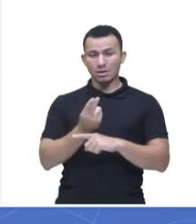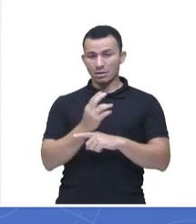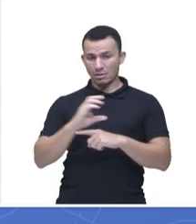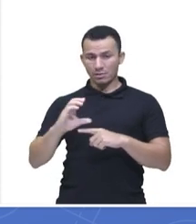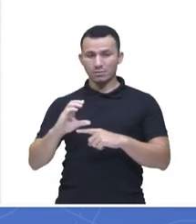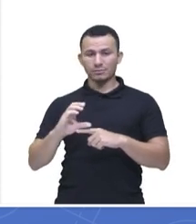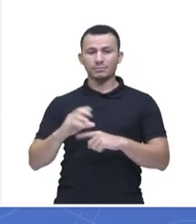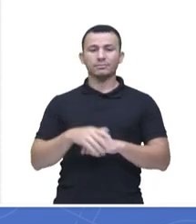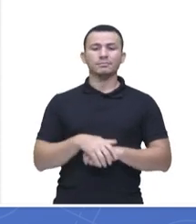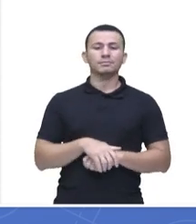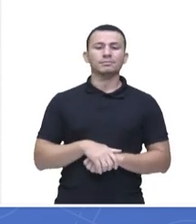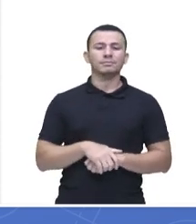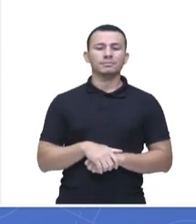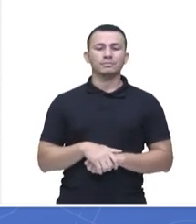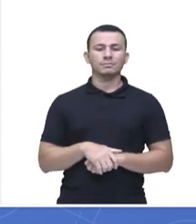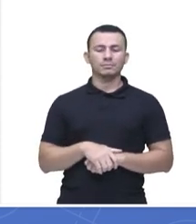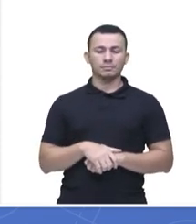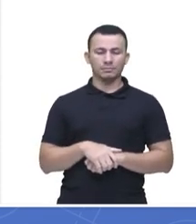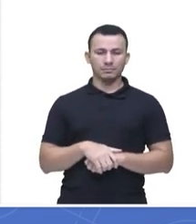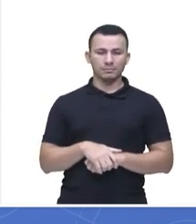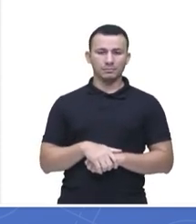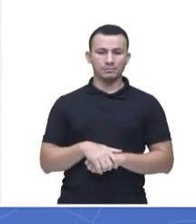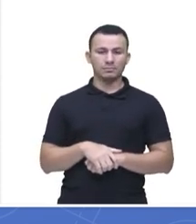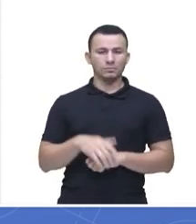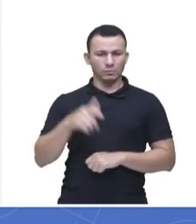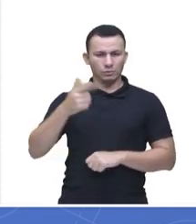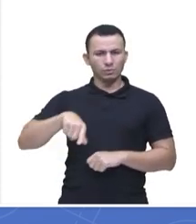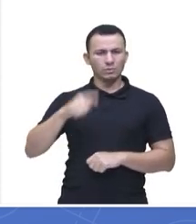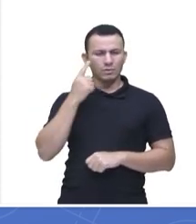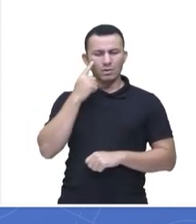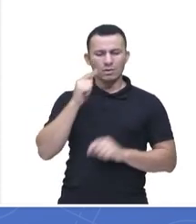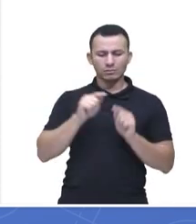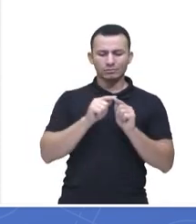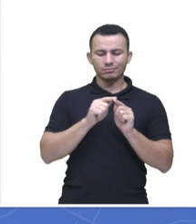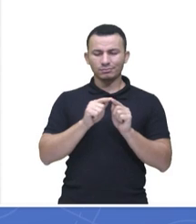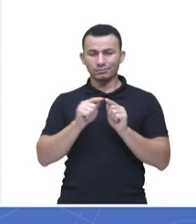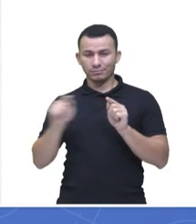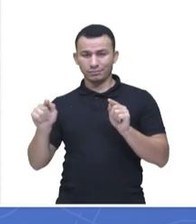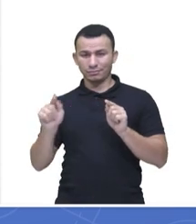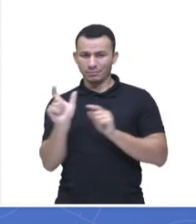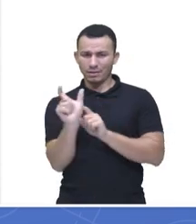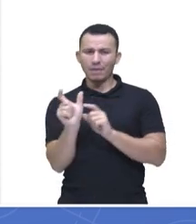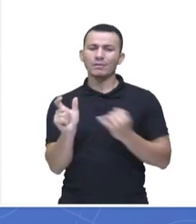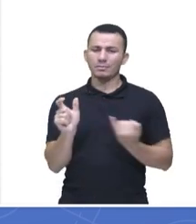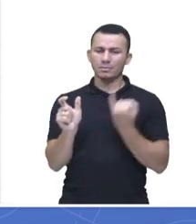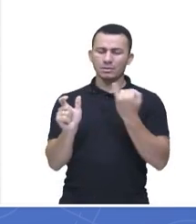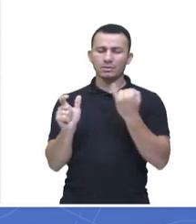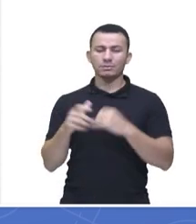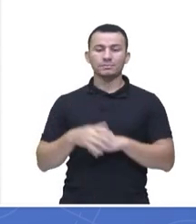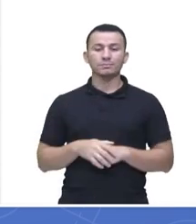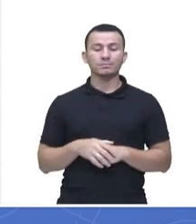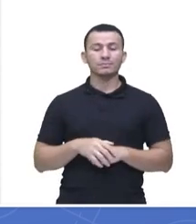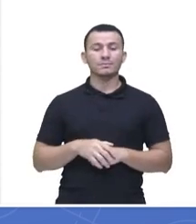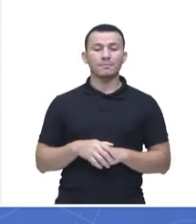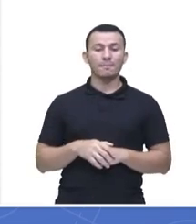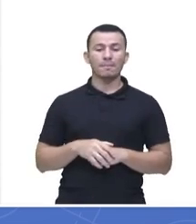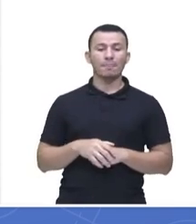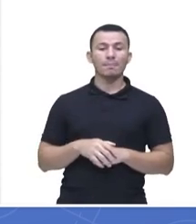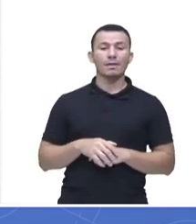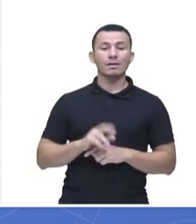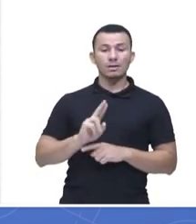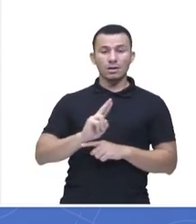ó, vou fazer destaque aqui de algumas palavras, tá bom? Importantes. Os ciclanos são